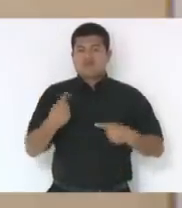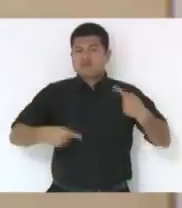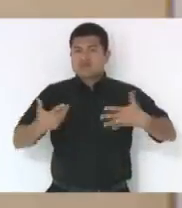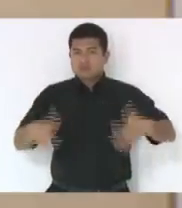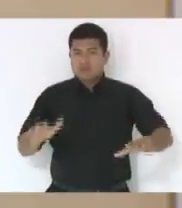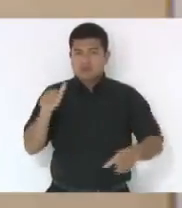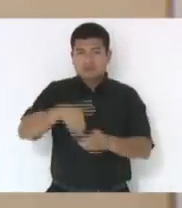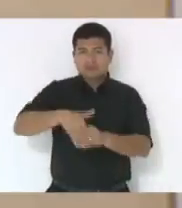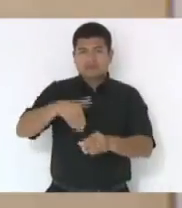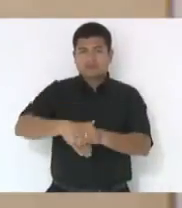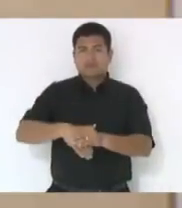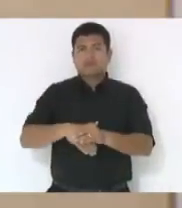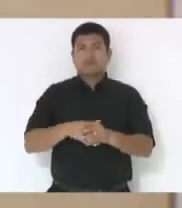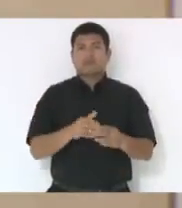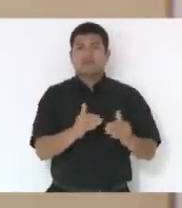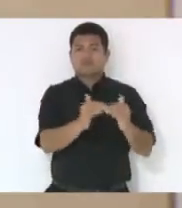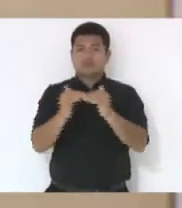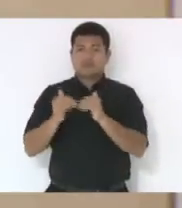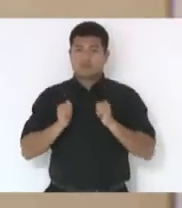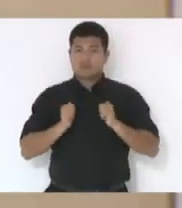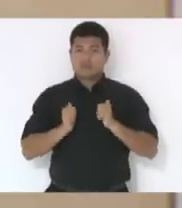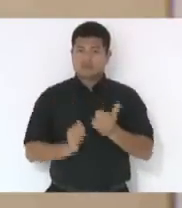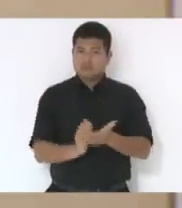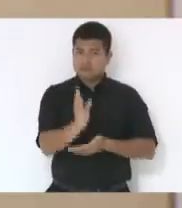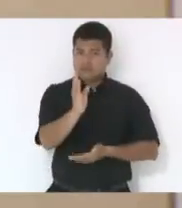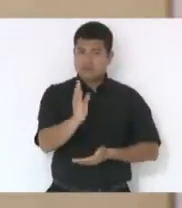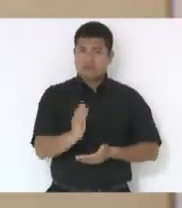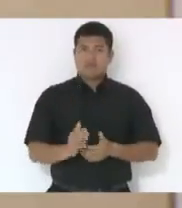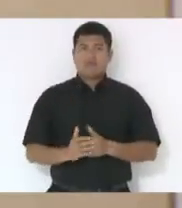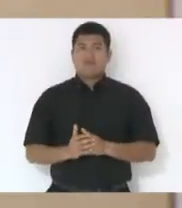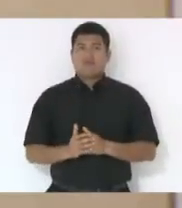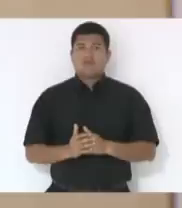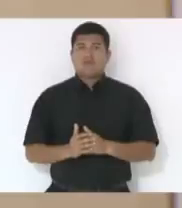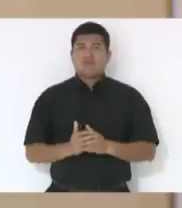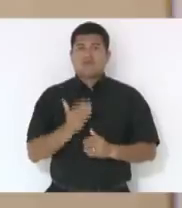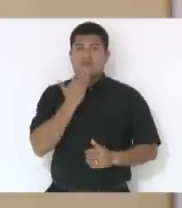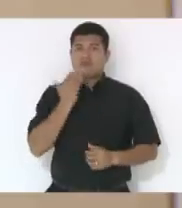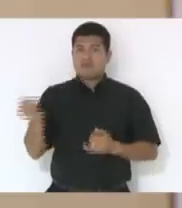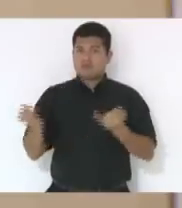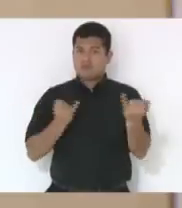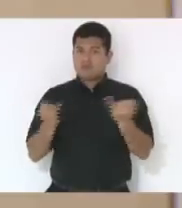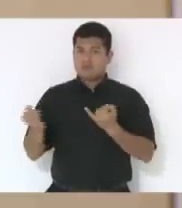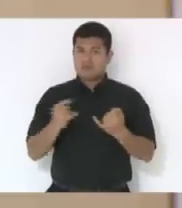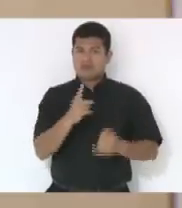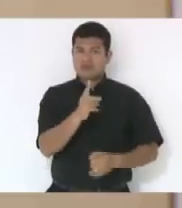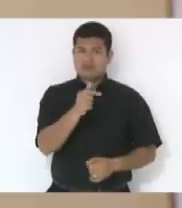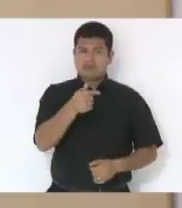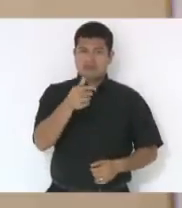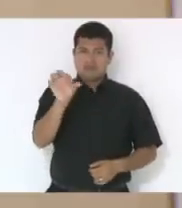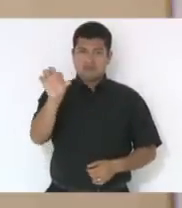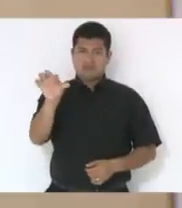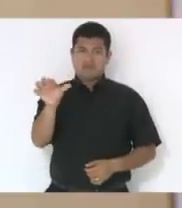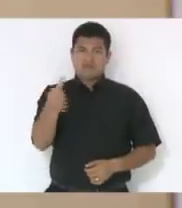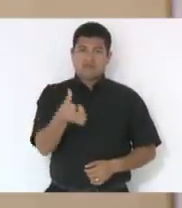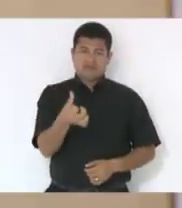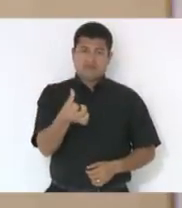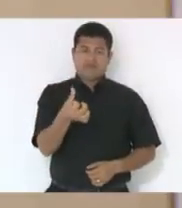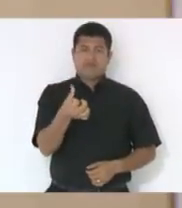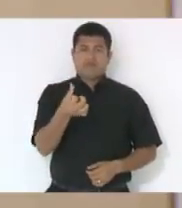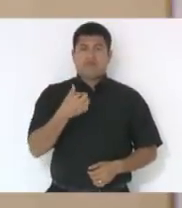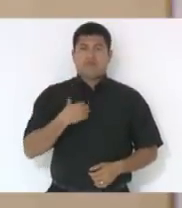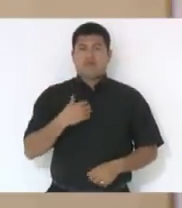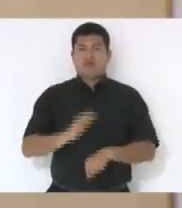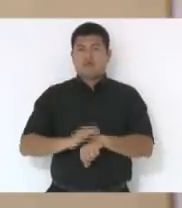quem estiver de acordo, permanece como se encontra. Aprovado. Pedido de informação, 176, deputado João Amin,